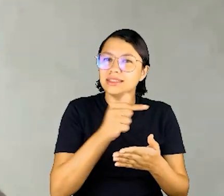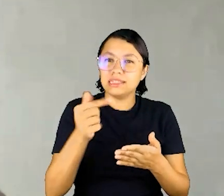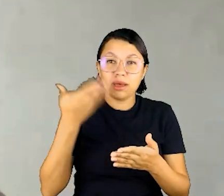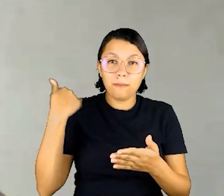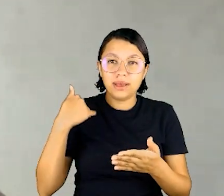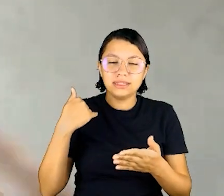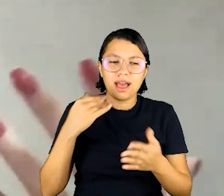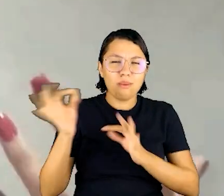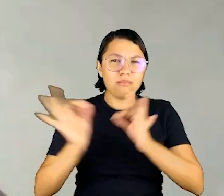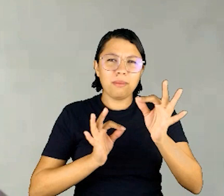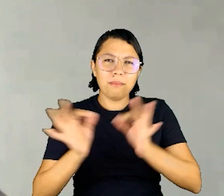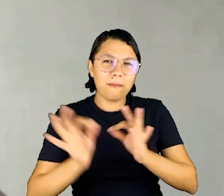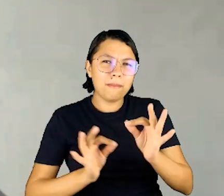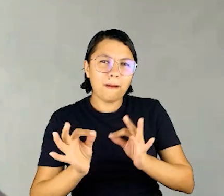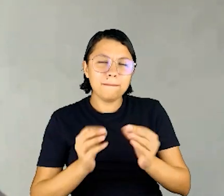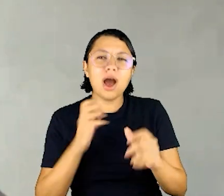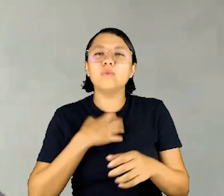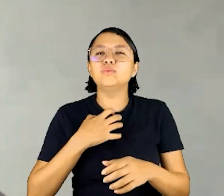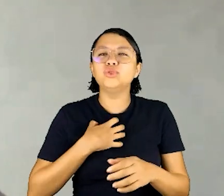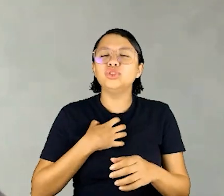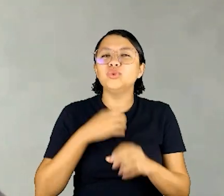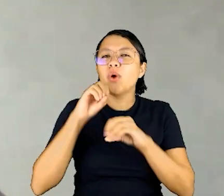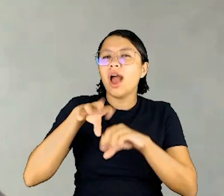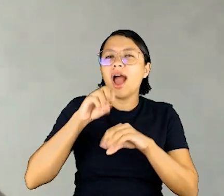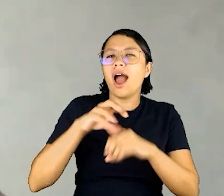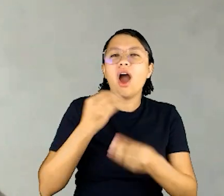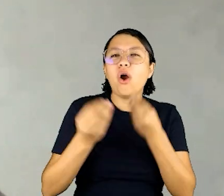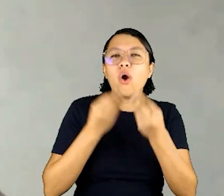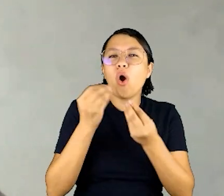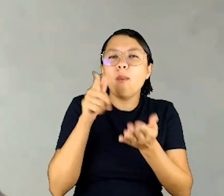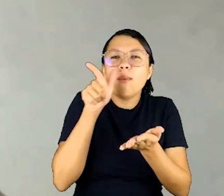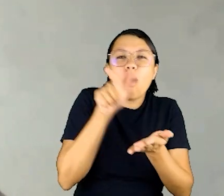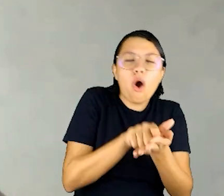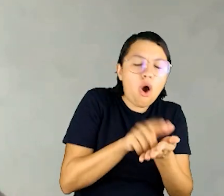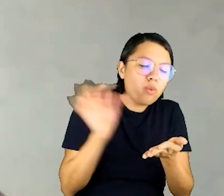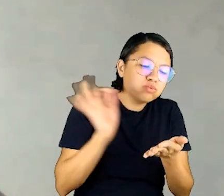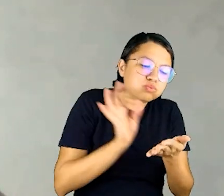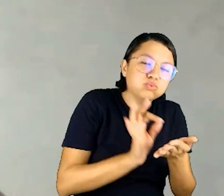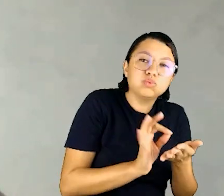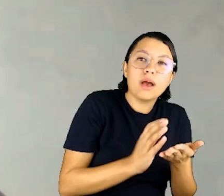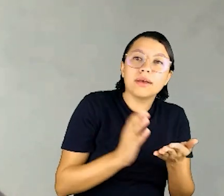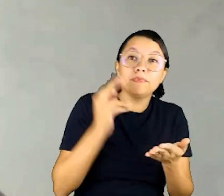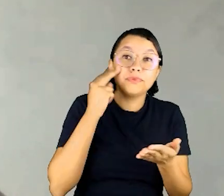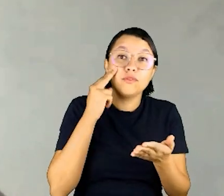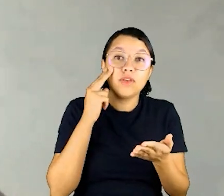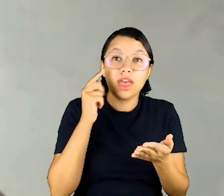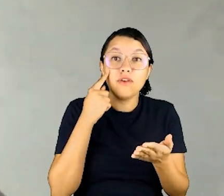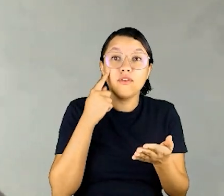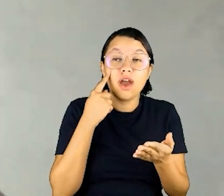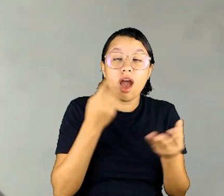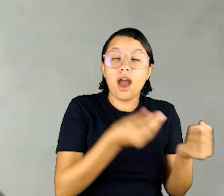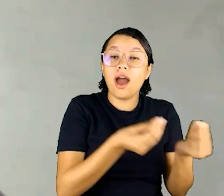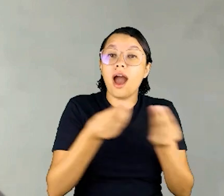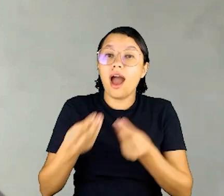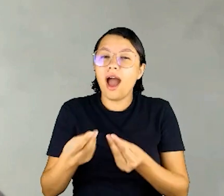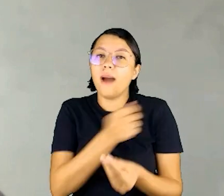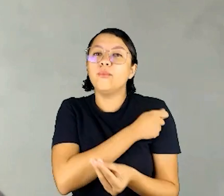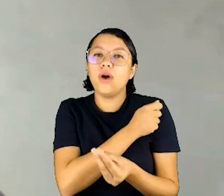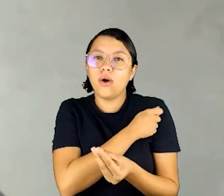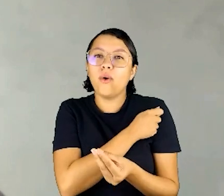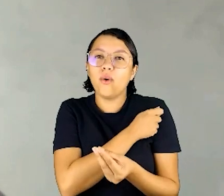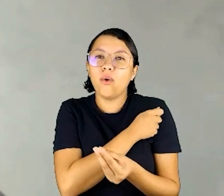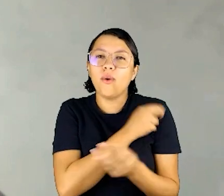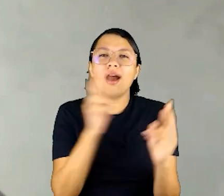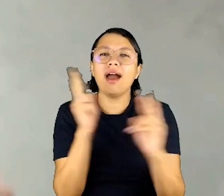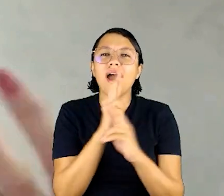pela didática, pela dinâmica em que foi colocado no papel. Veja que isso trará para os alunos